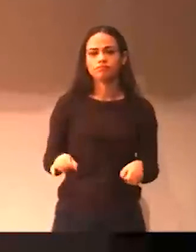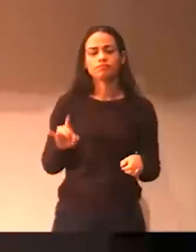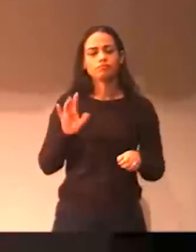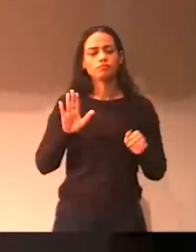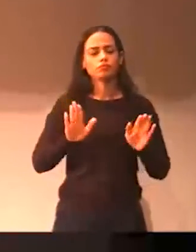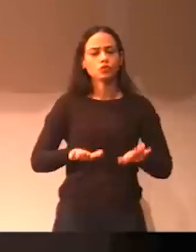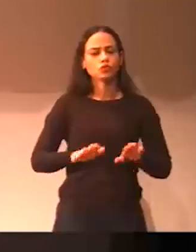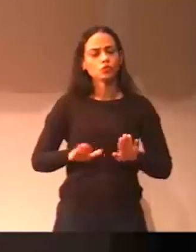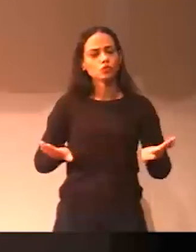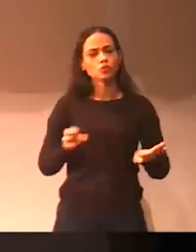só. Uma boa noite a todos.